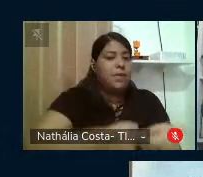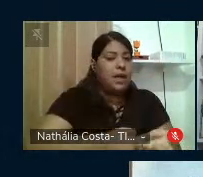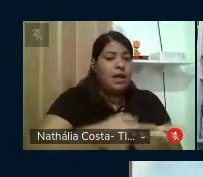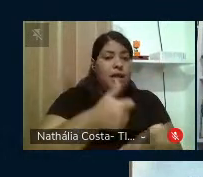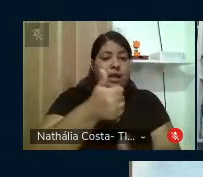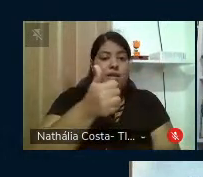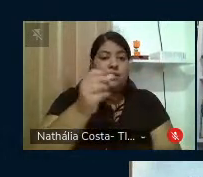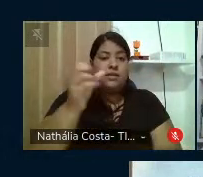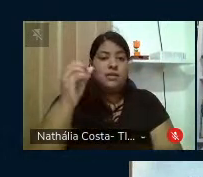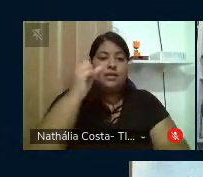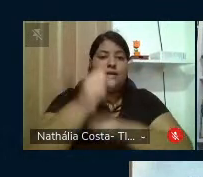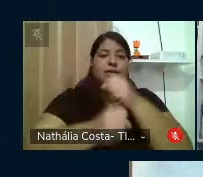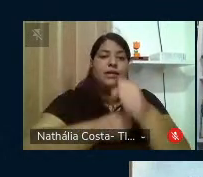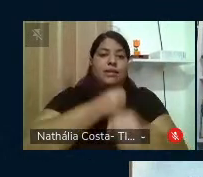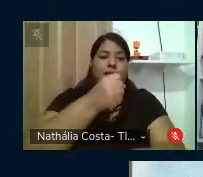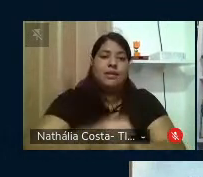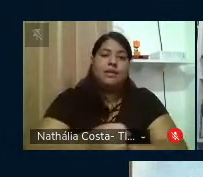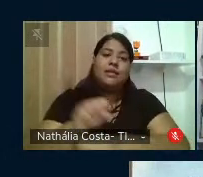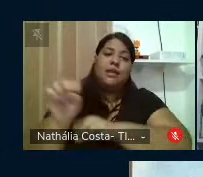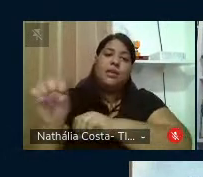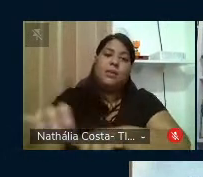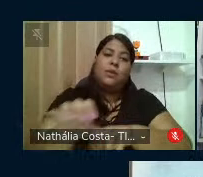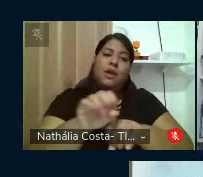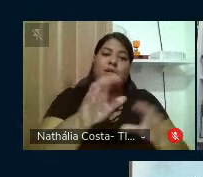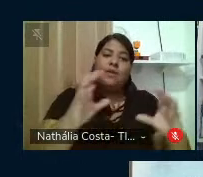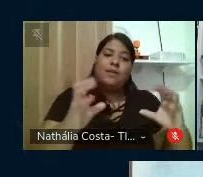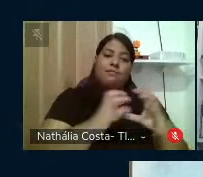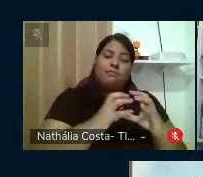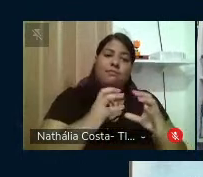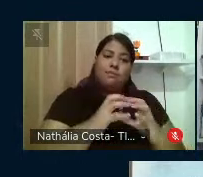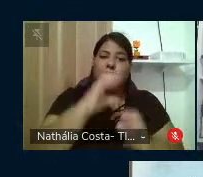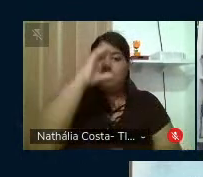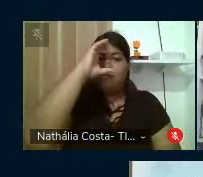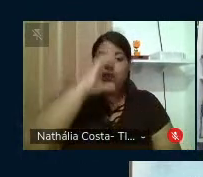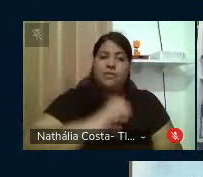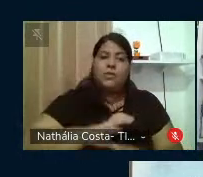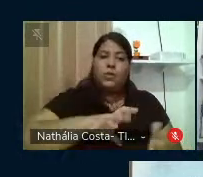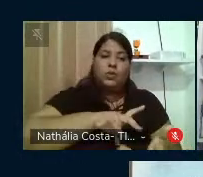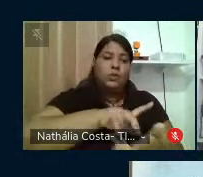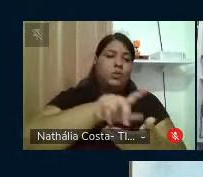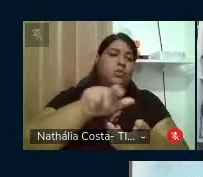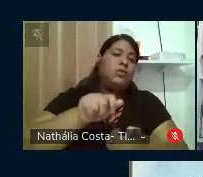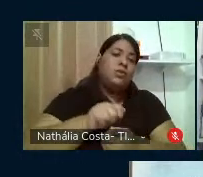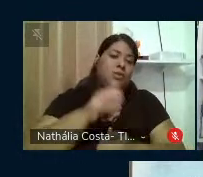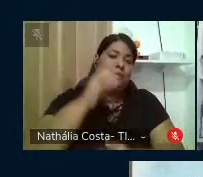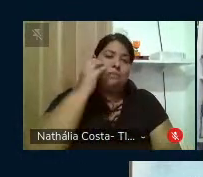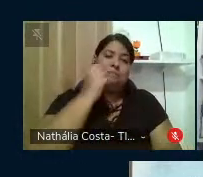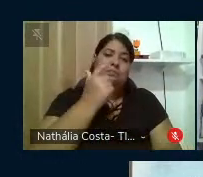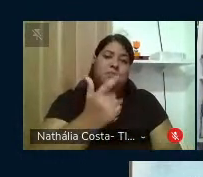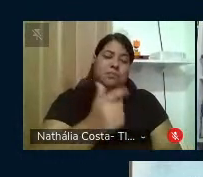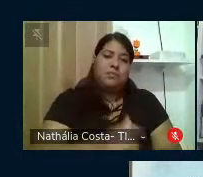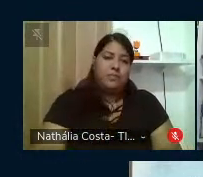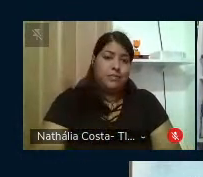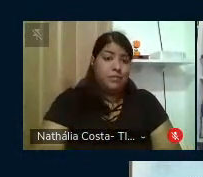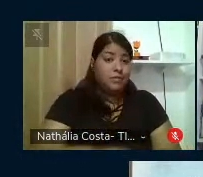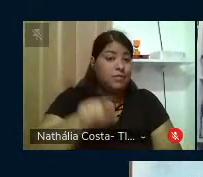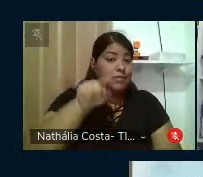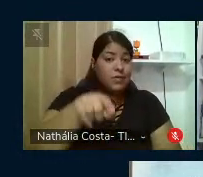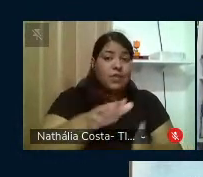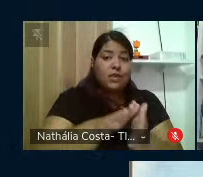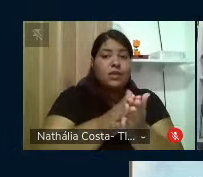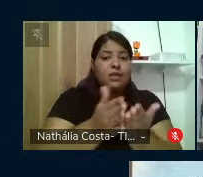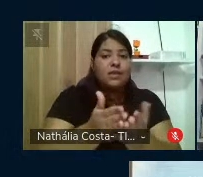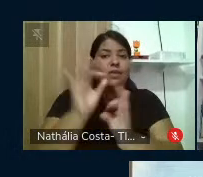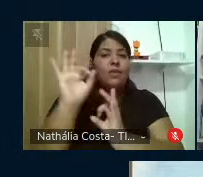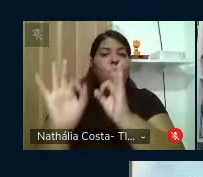educador recifense e cidadão do mundo, o professor Paulo Freire. A organização desse livro foi